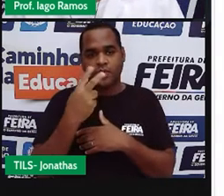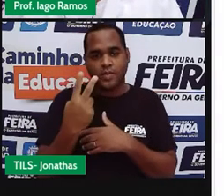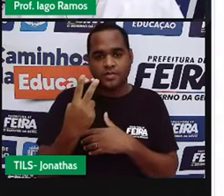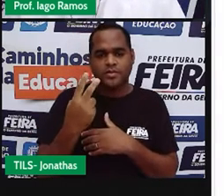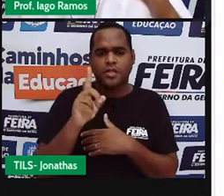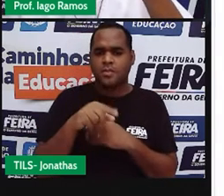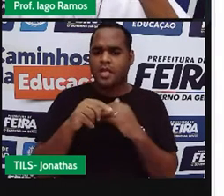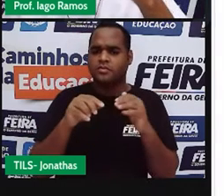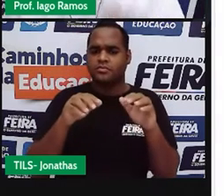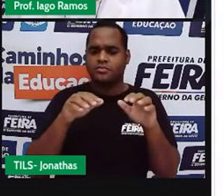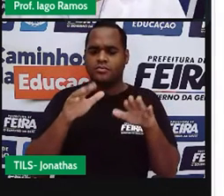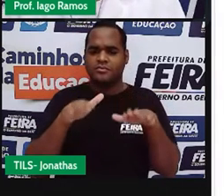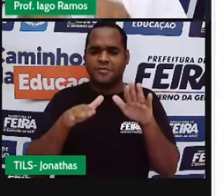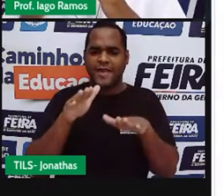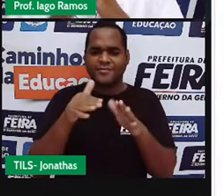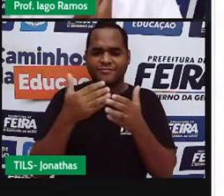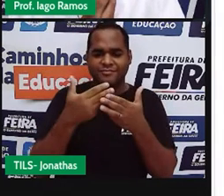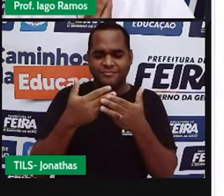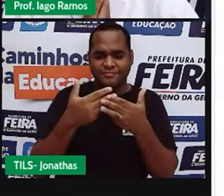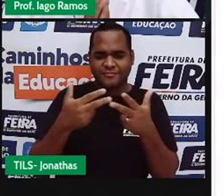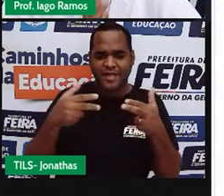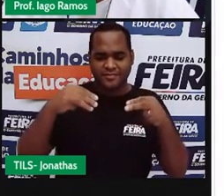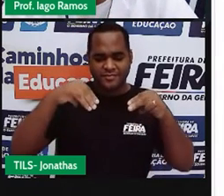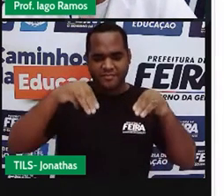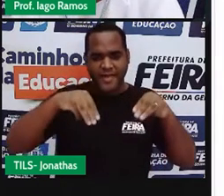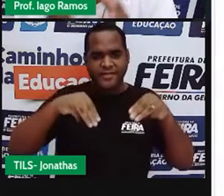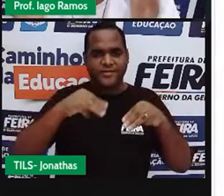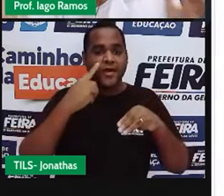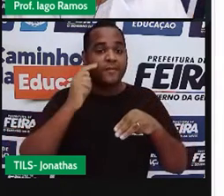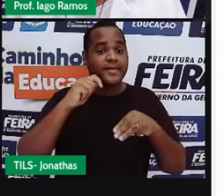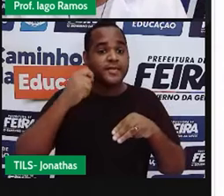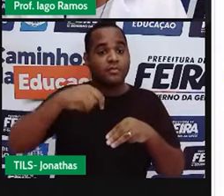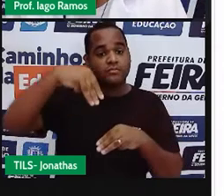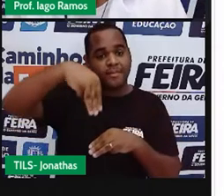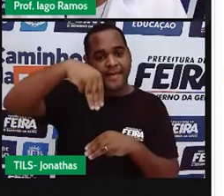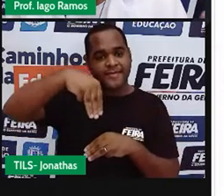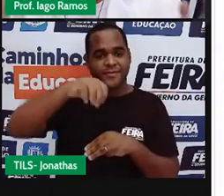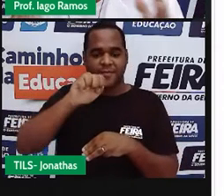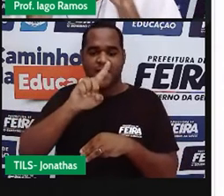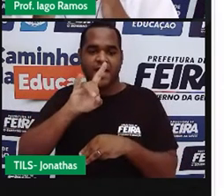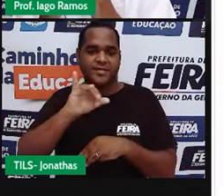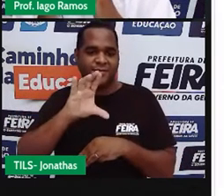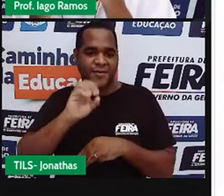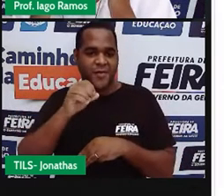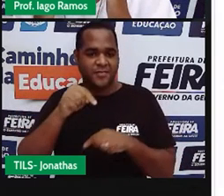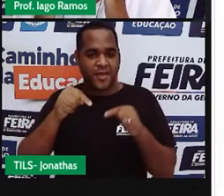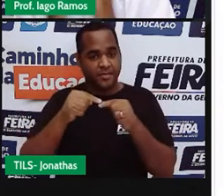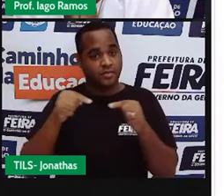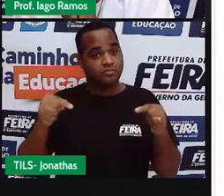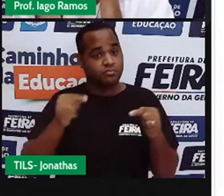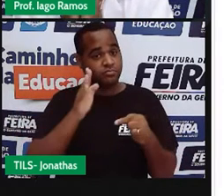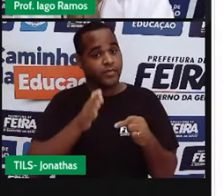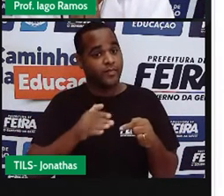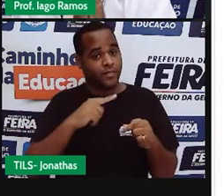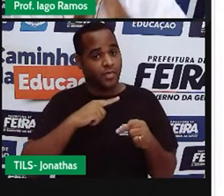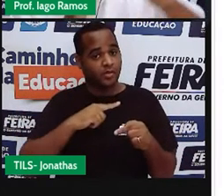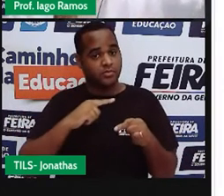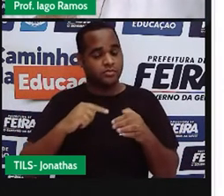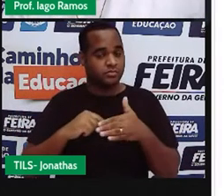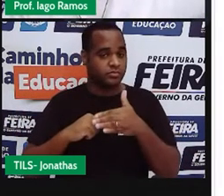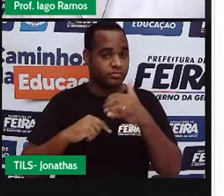médio? Porque esse ponto fica no meio do segmento. desse ponto